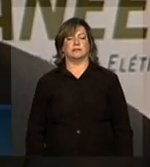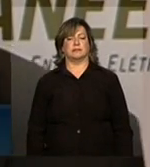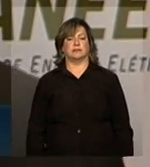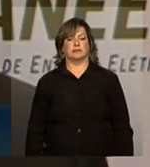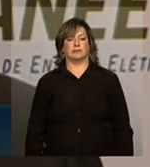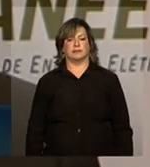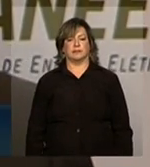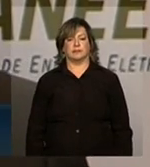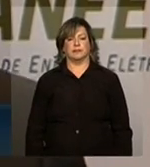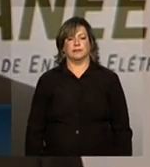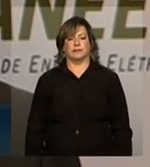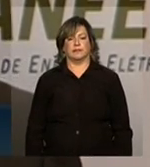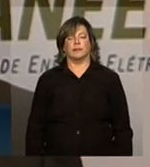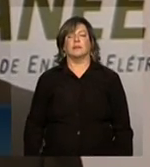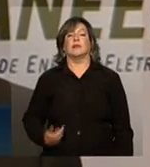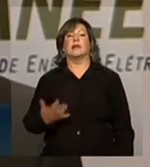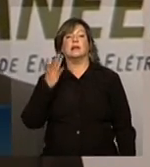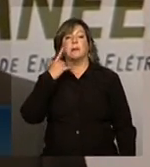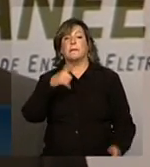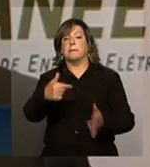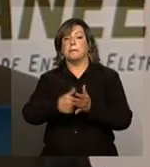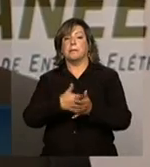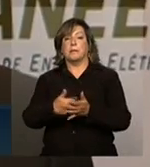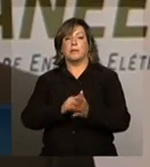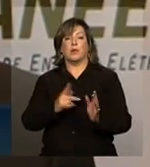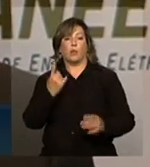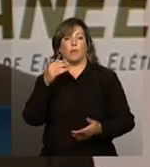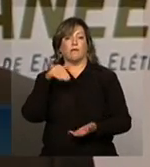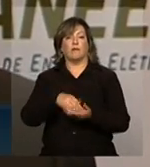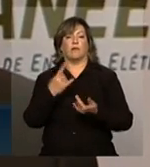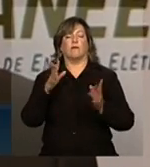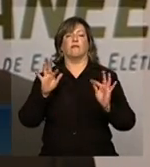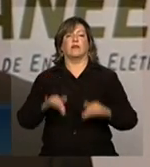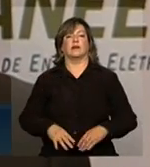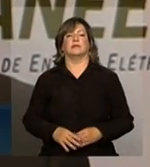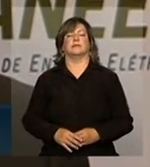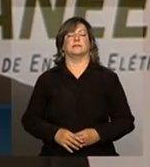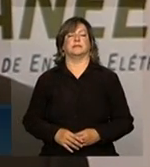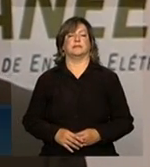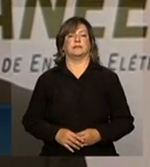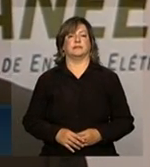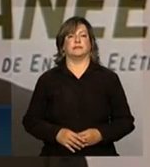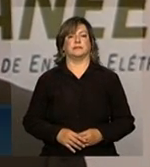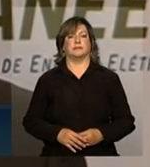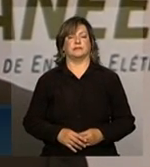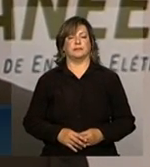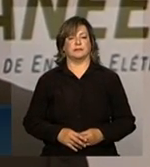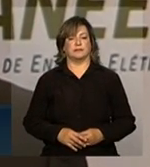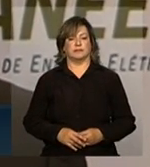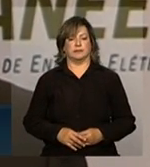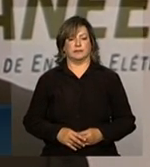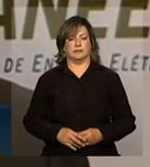Eu queria saber se tem mais alguma pergunta e a propor uma última. Ana Flávia, por favor.